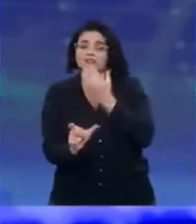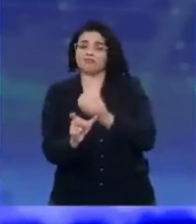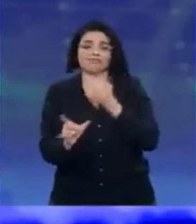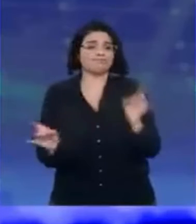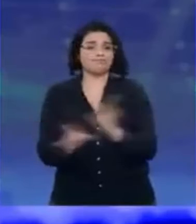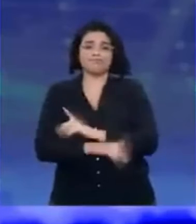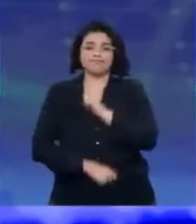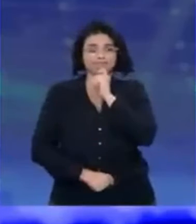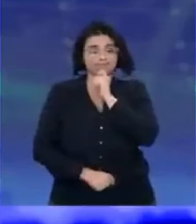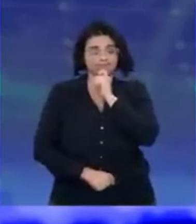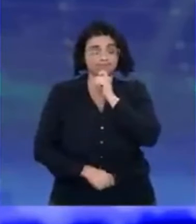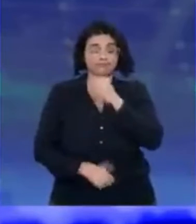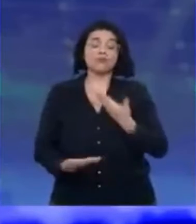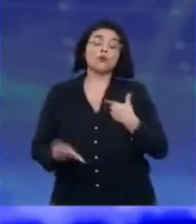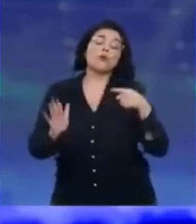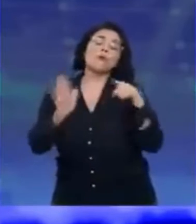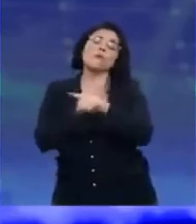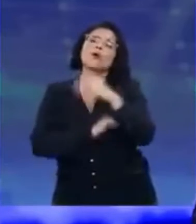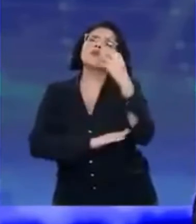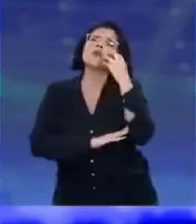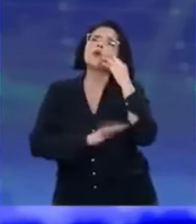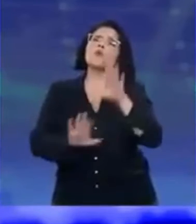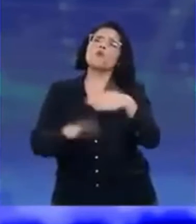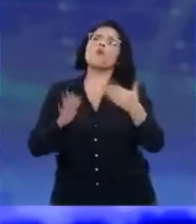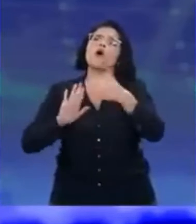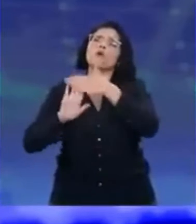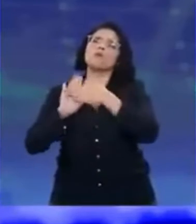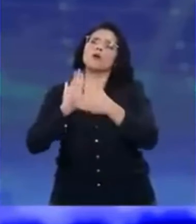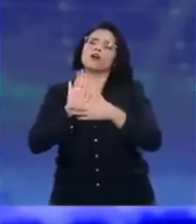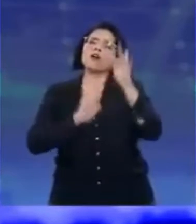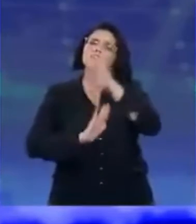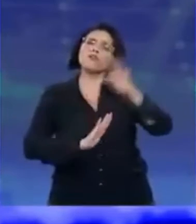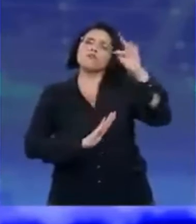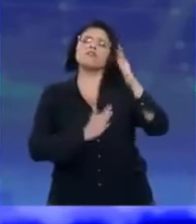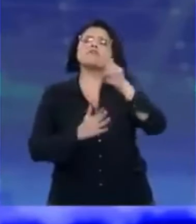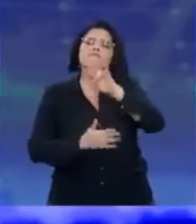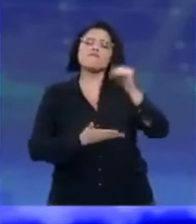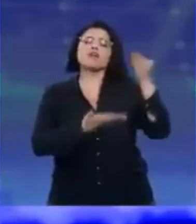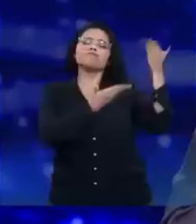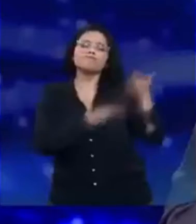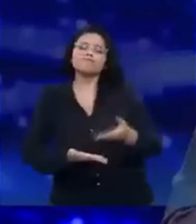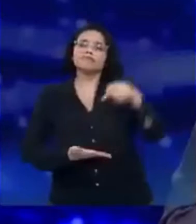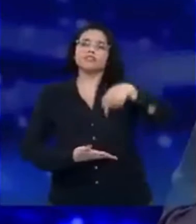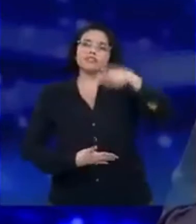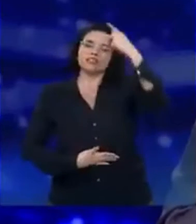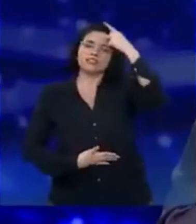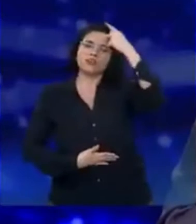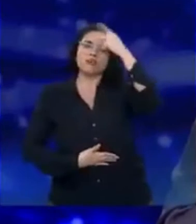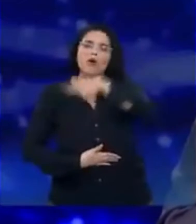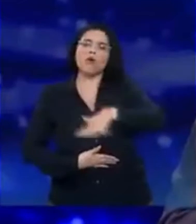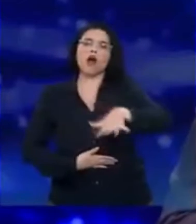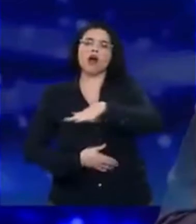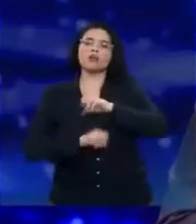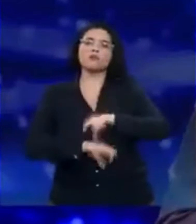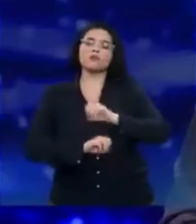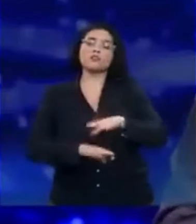pergunto ao Tarcísio, qual programa federal você vai trazer para o Estado de São Paulo, na área da educação?